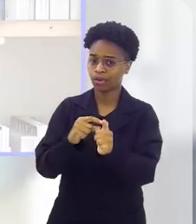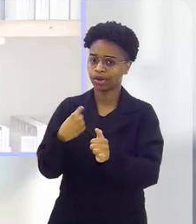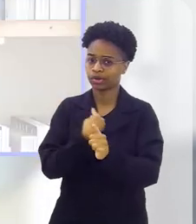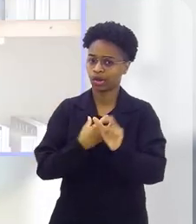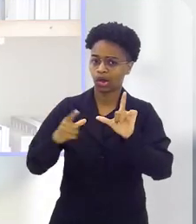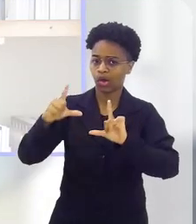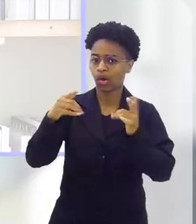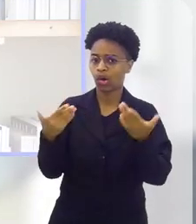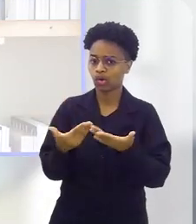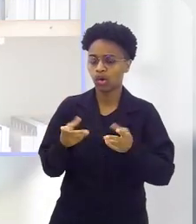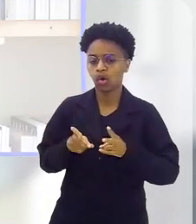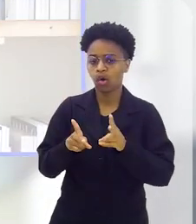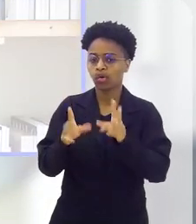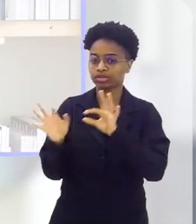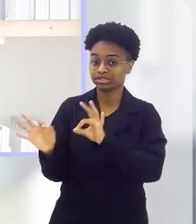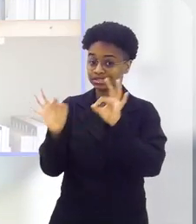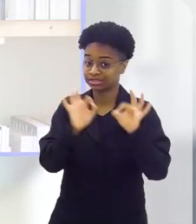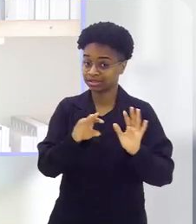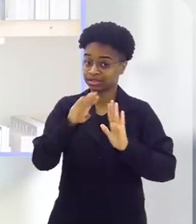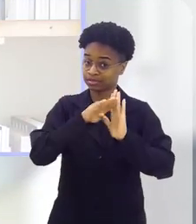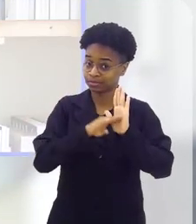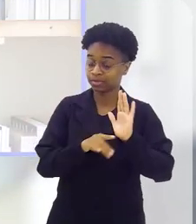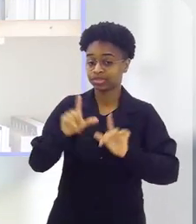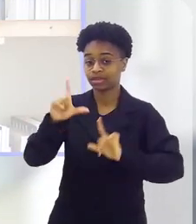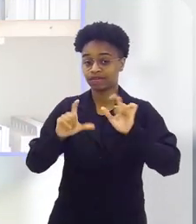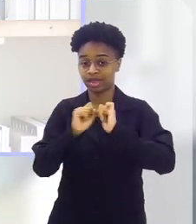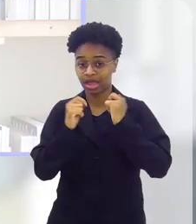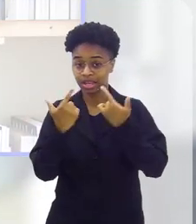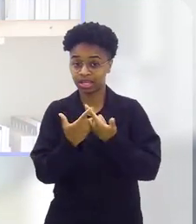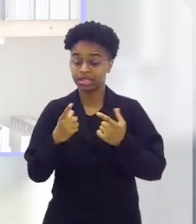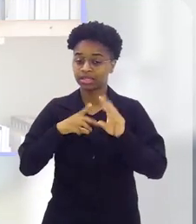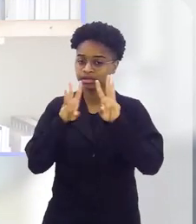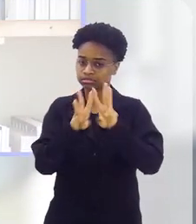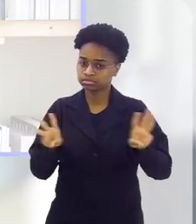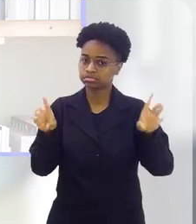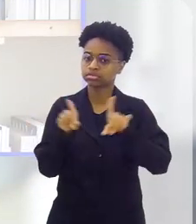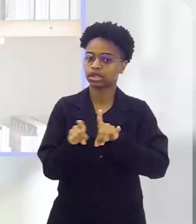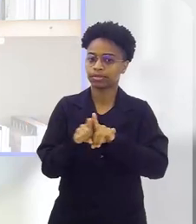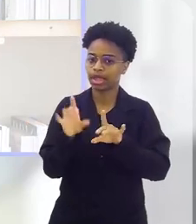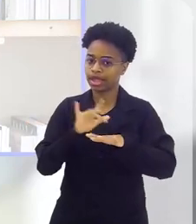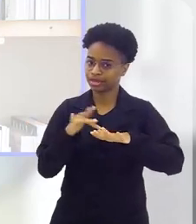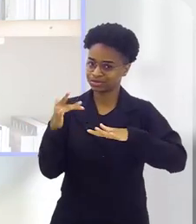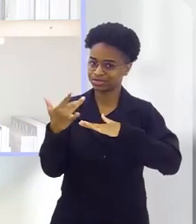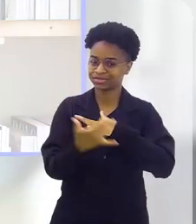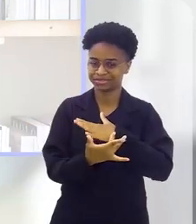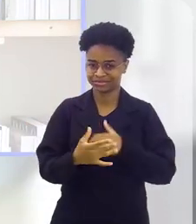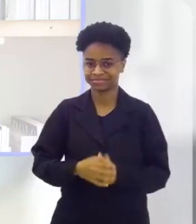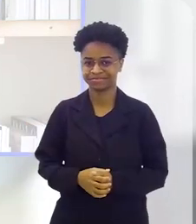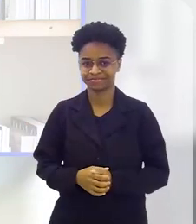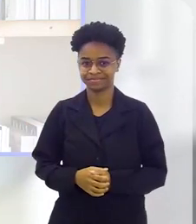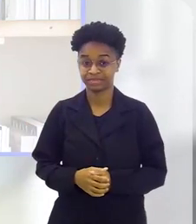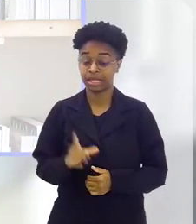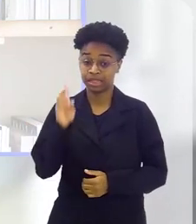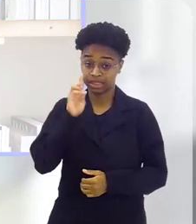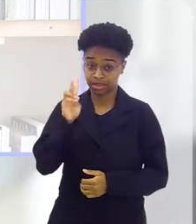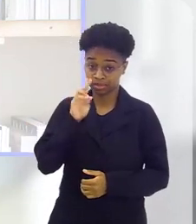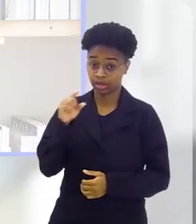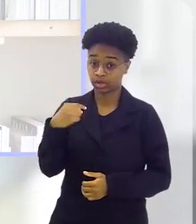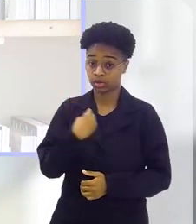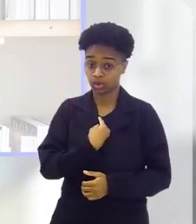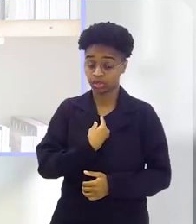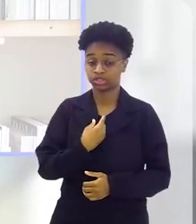que acompanhou o nosso programa de hoje, continue de olho na programação da TV Alerj, no nosso site, e também nas nossas redes sociais.